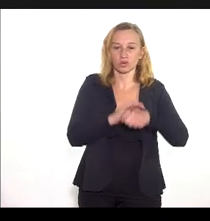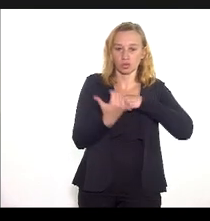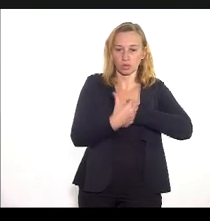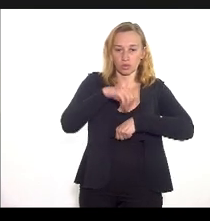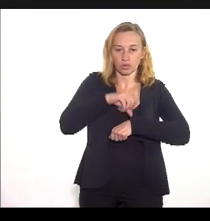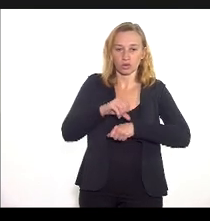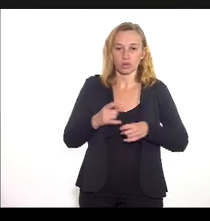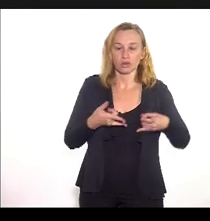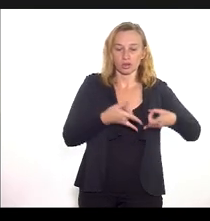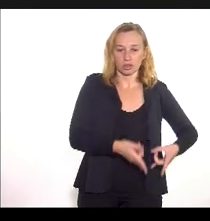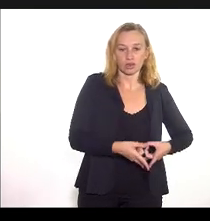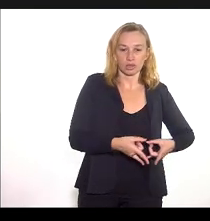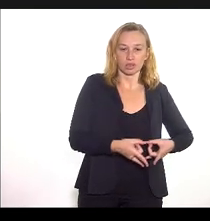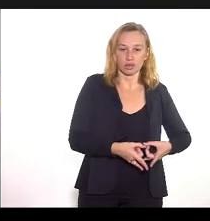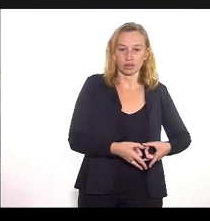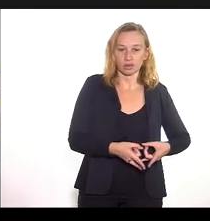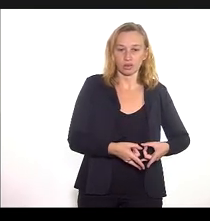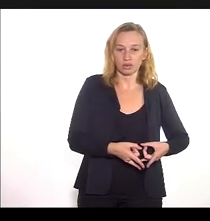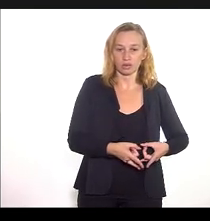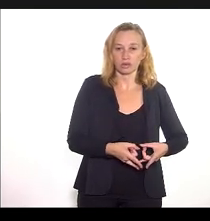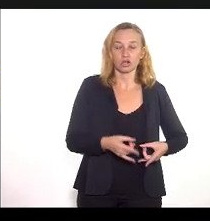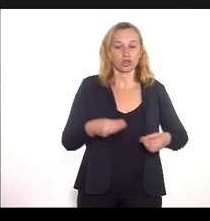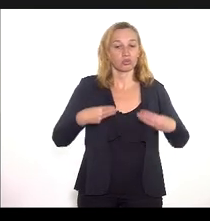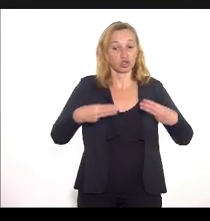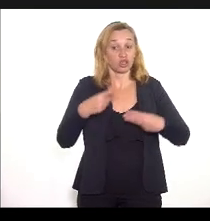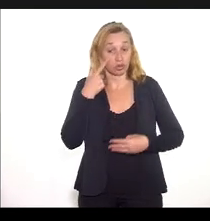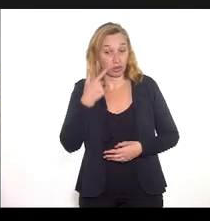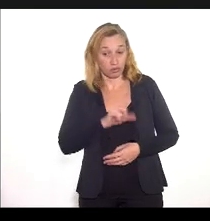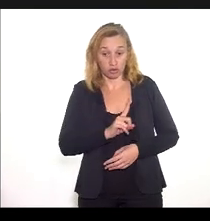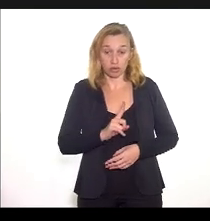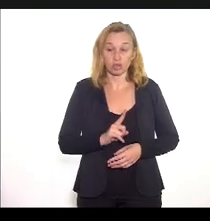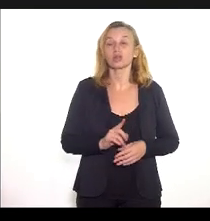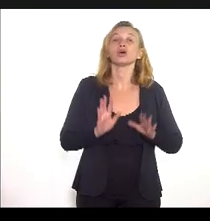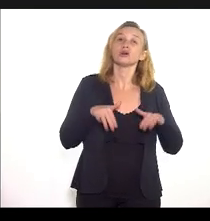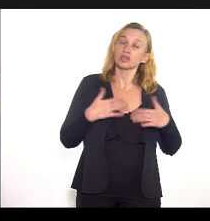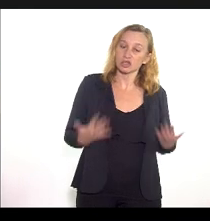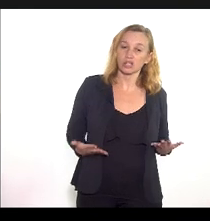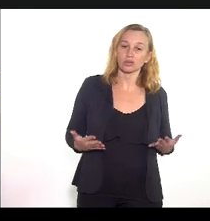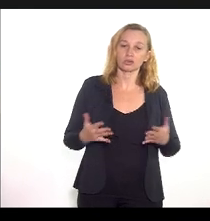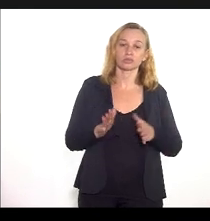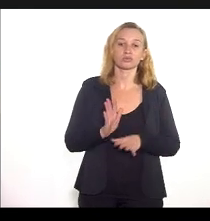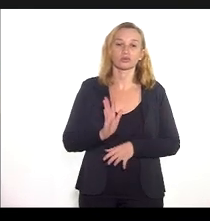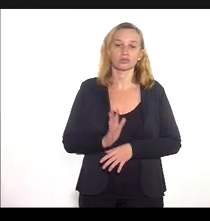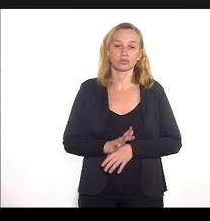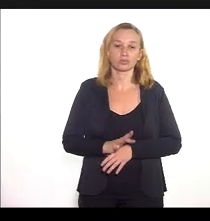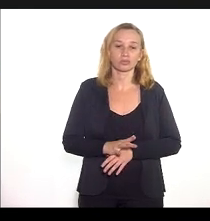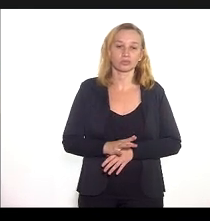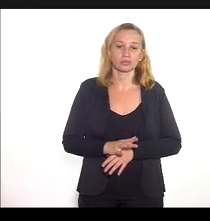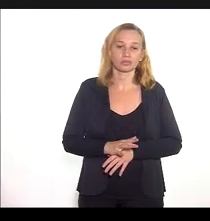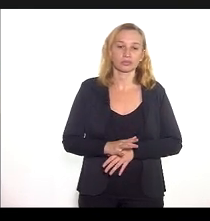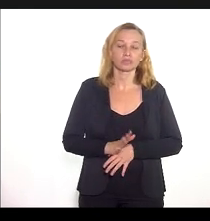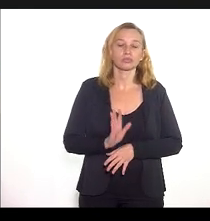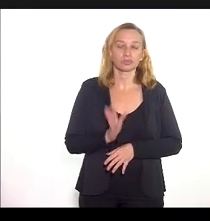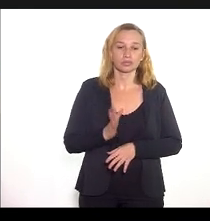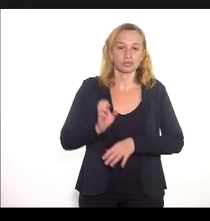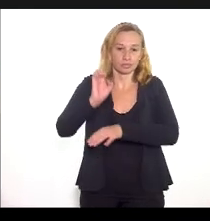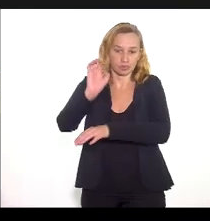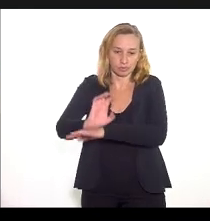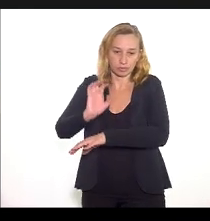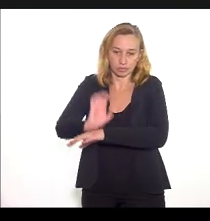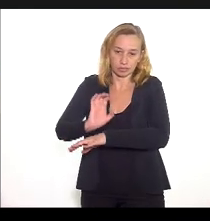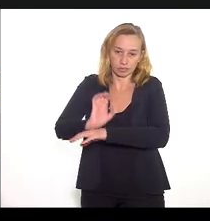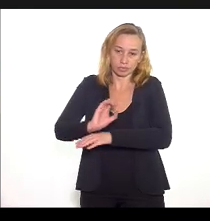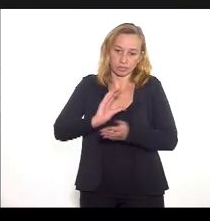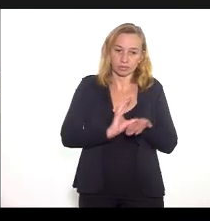leitos esses que o ministério ainda não havia habilitado então portanto é um custeio estadual esse